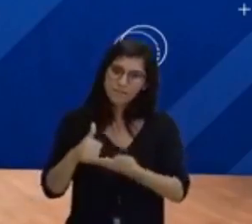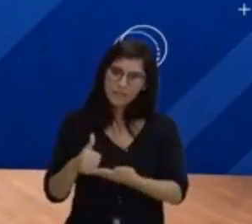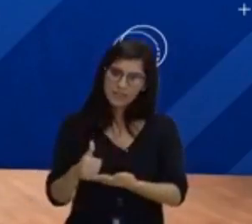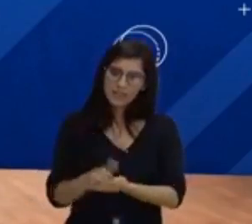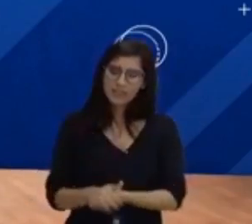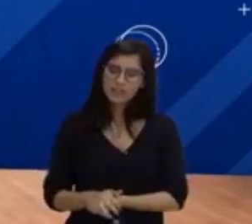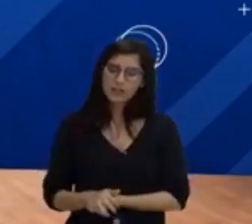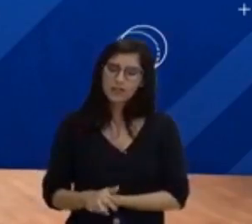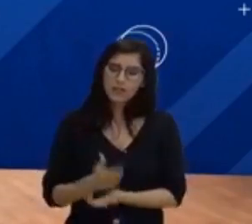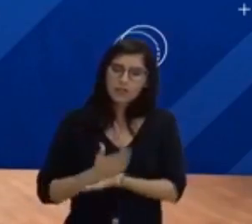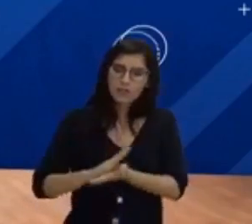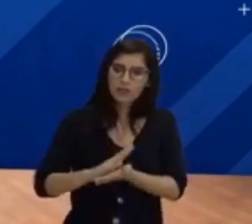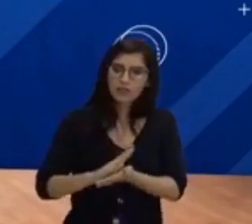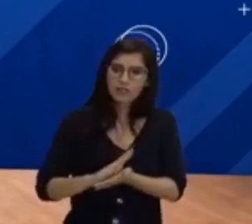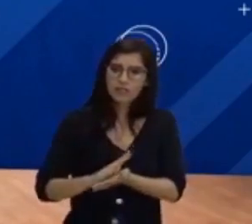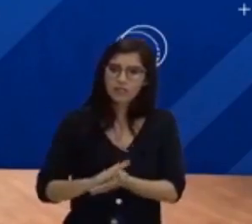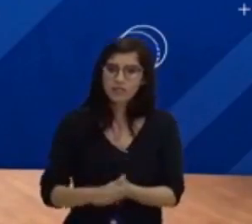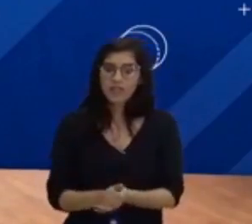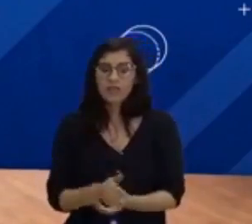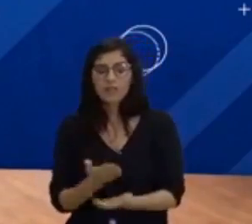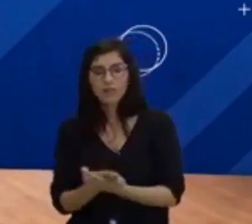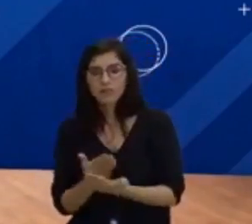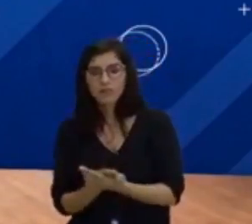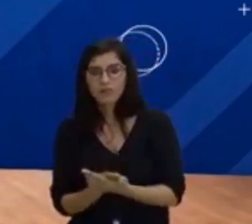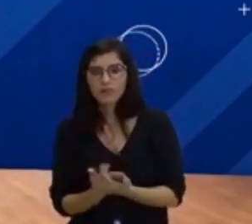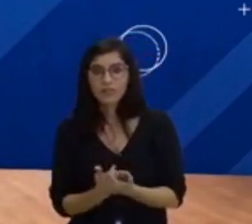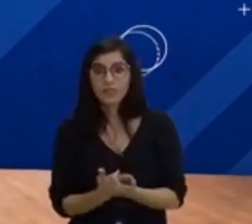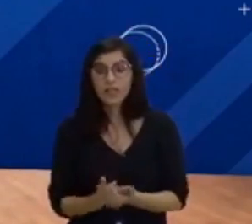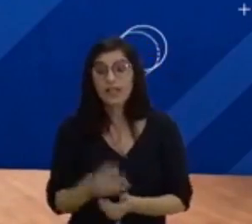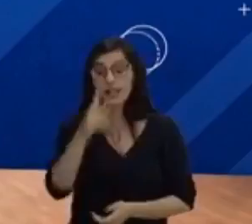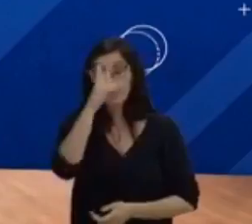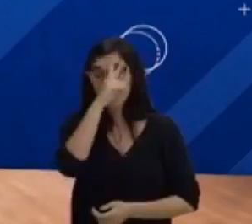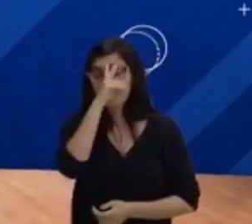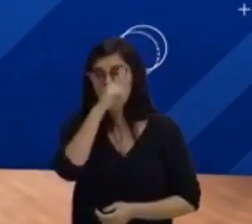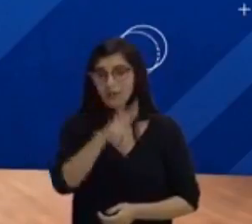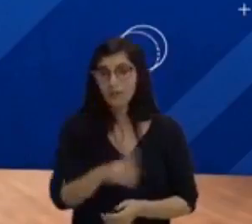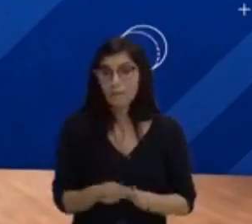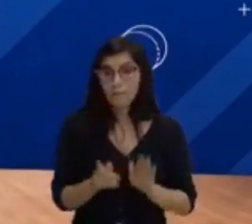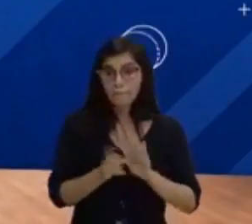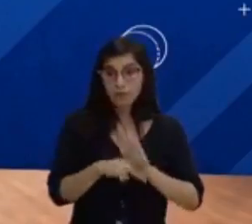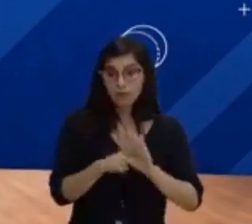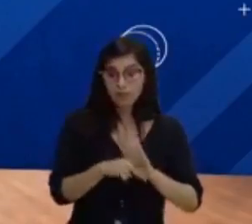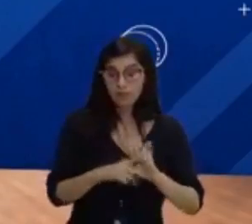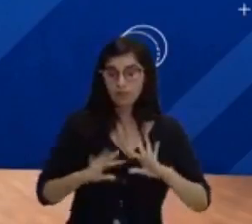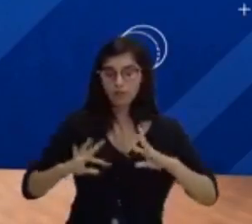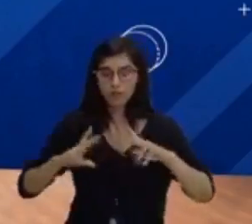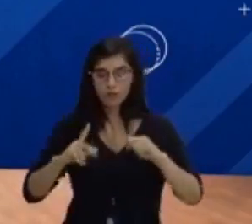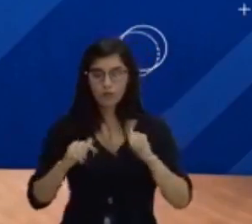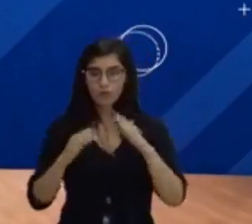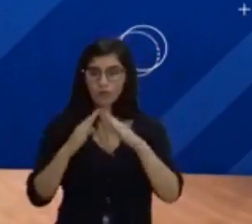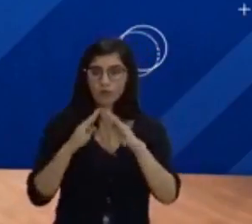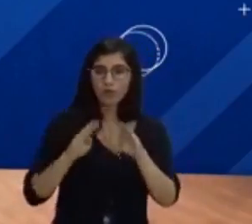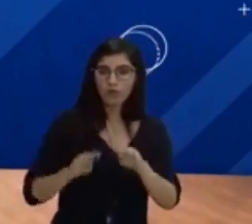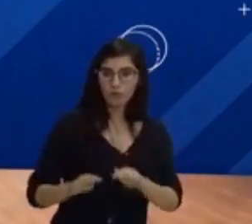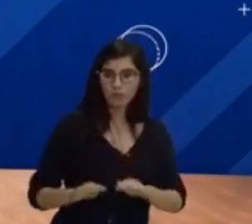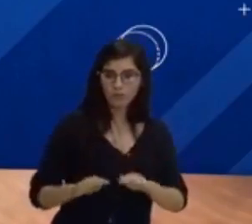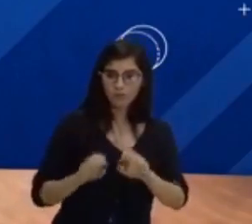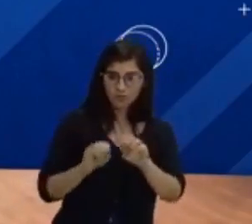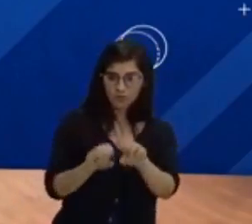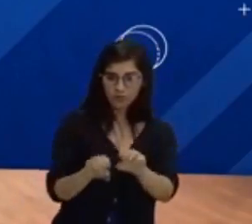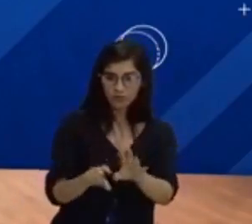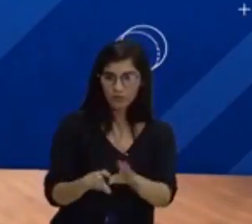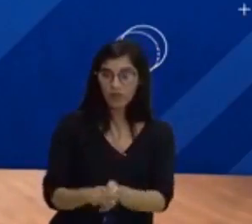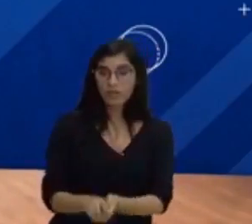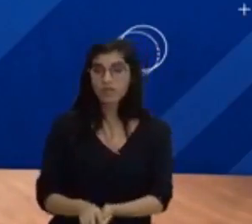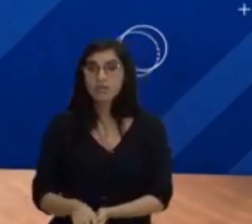continuidade, com ritmo dos teus estudos. E te lembrar, hein, que o projeto Todos em Casa pela Educação acontece de segunda